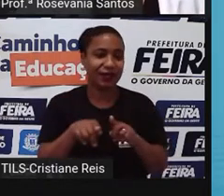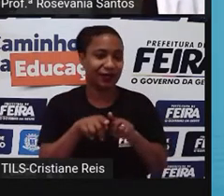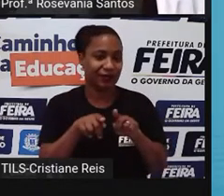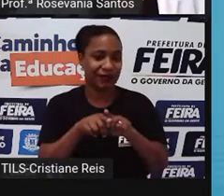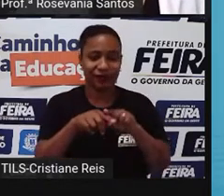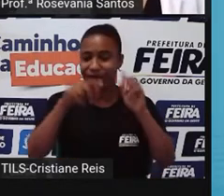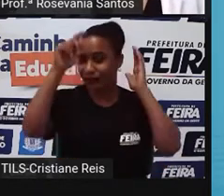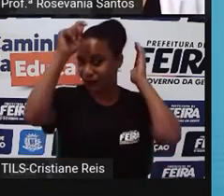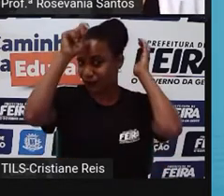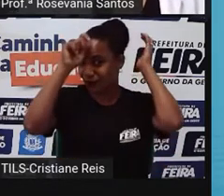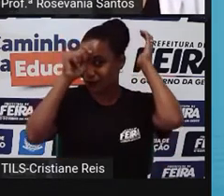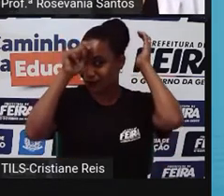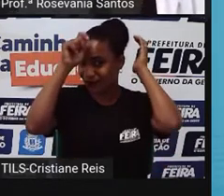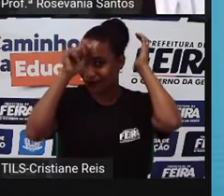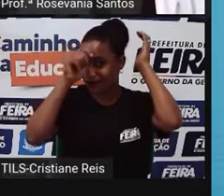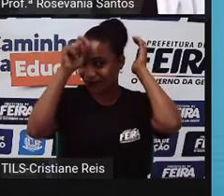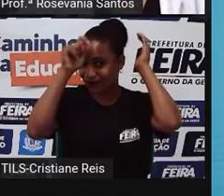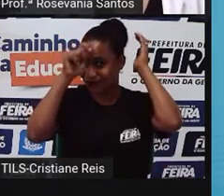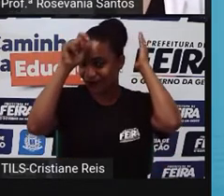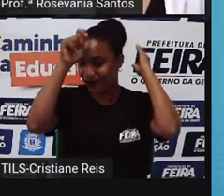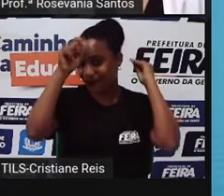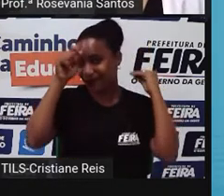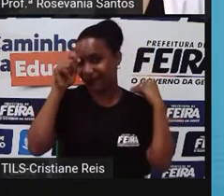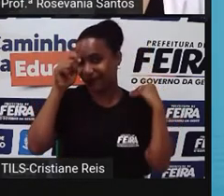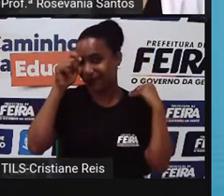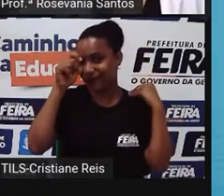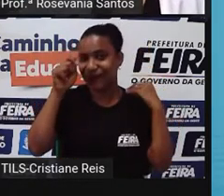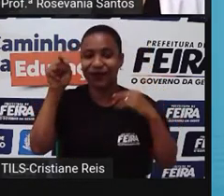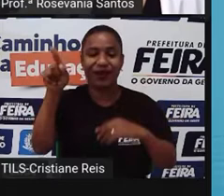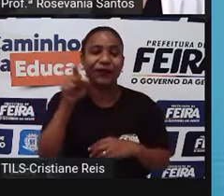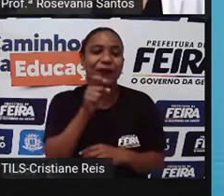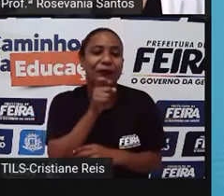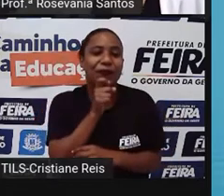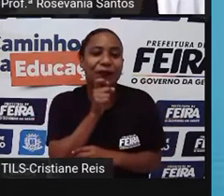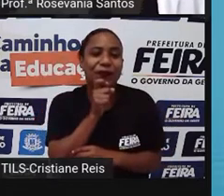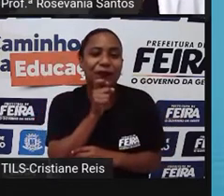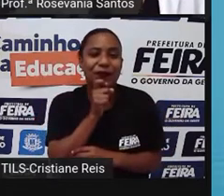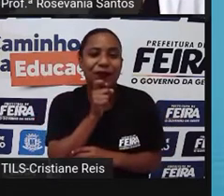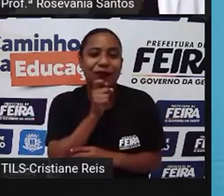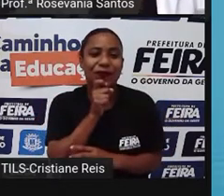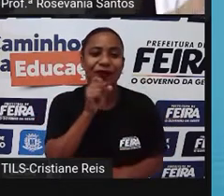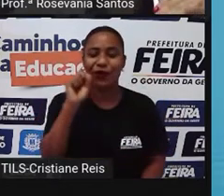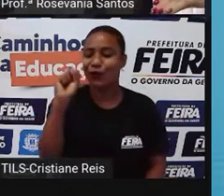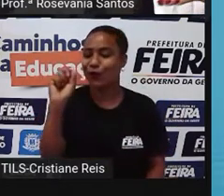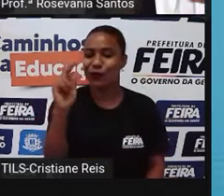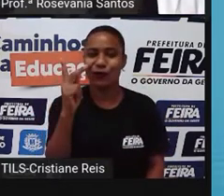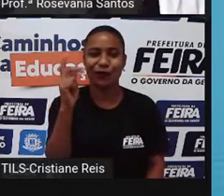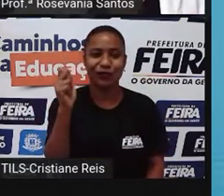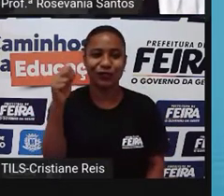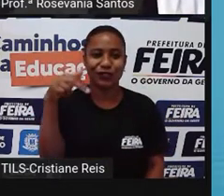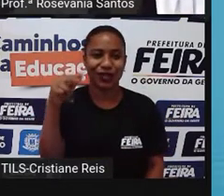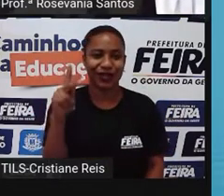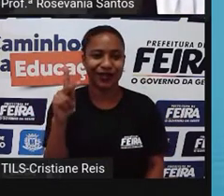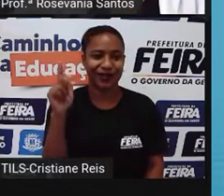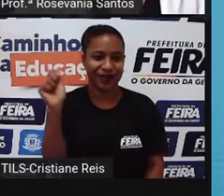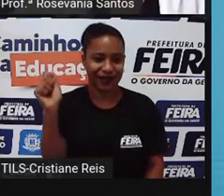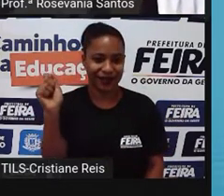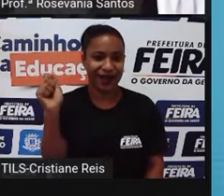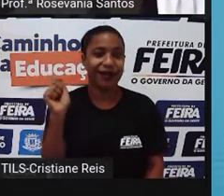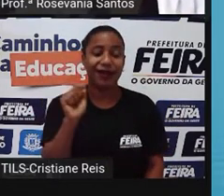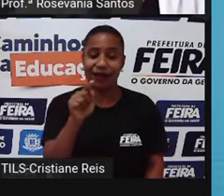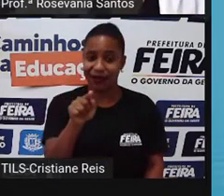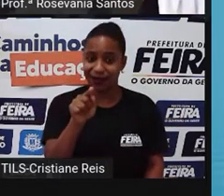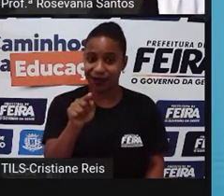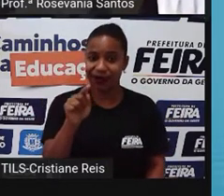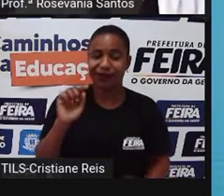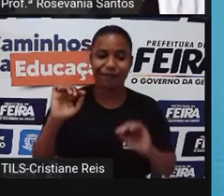chapéu aqui, que é um chapéu de inverno russo, se chama Ushanka. E é bem característico, né? Principalmente quando se tem festa, né?